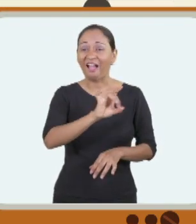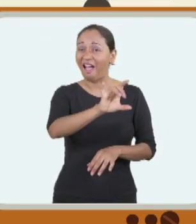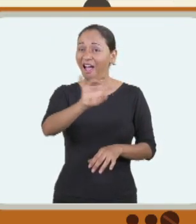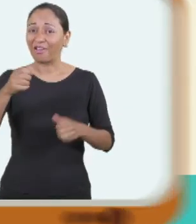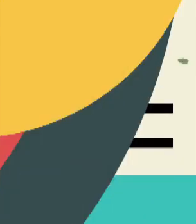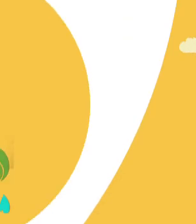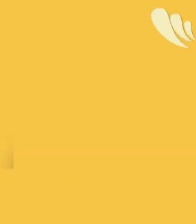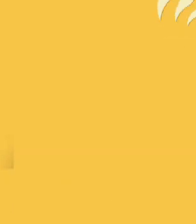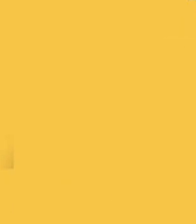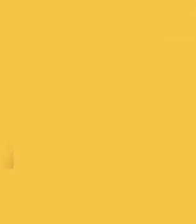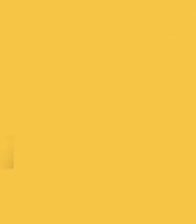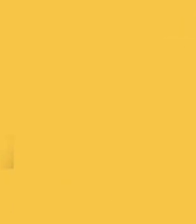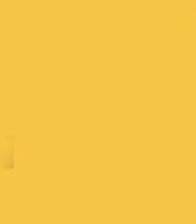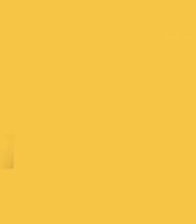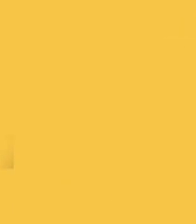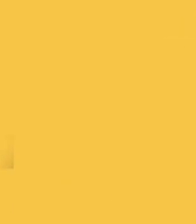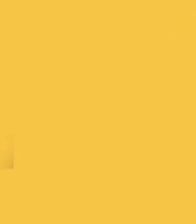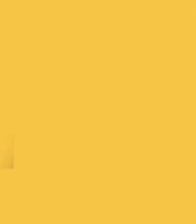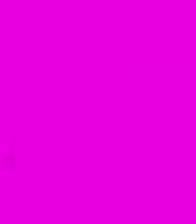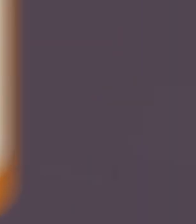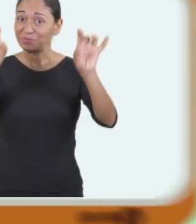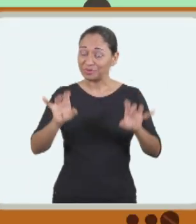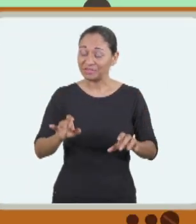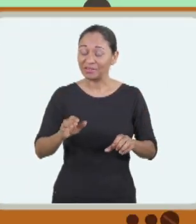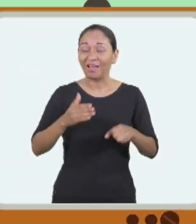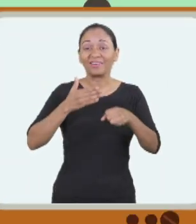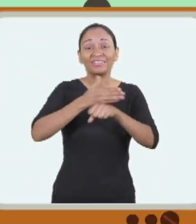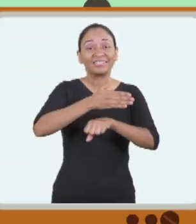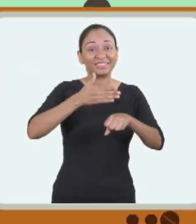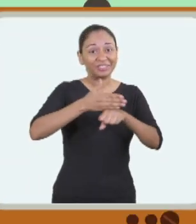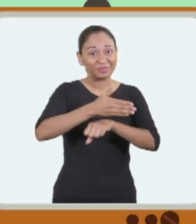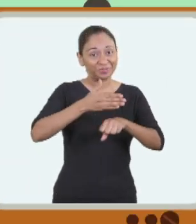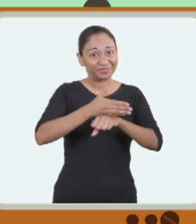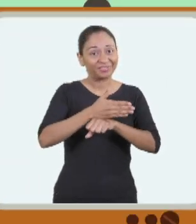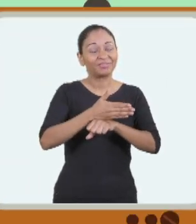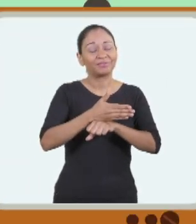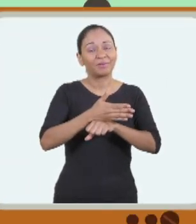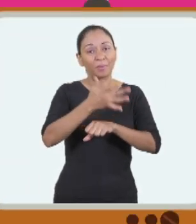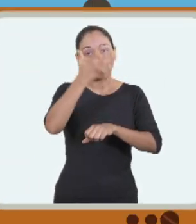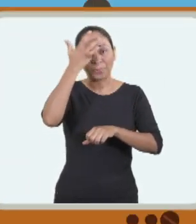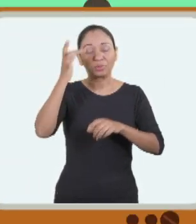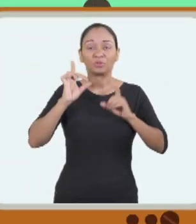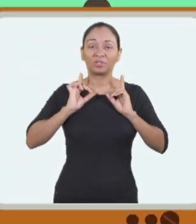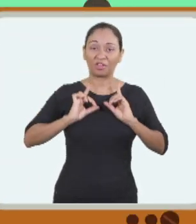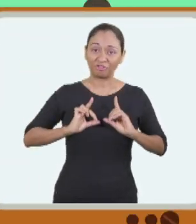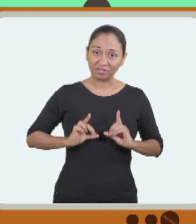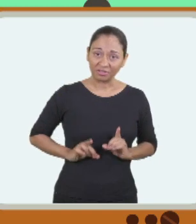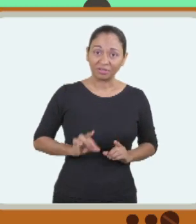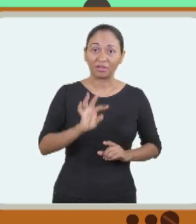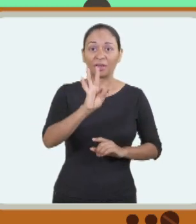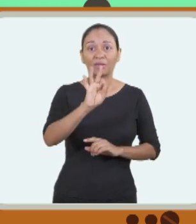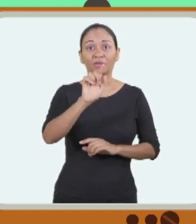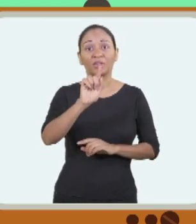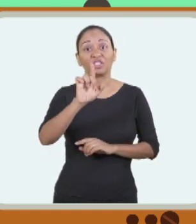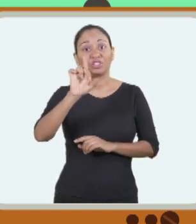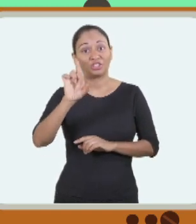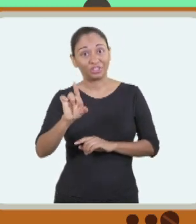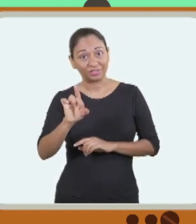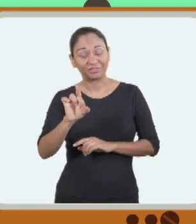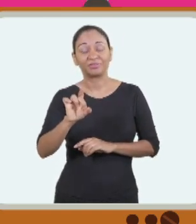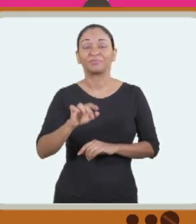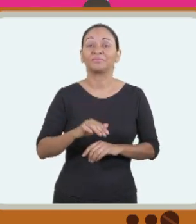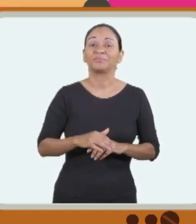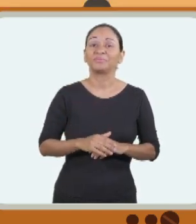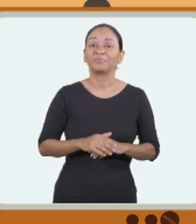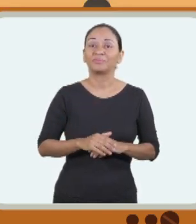de cada um. São profissionais especializados em recursos de acessibilidade para participantes com deficiência, transtornos globais do